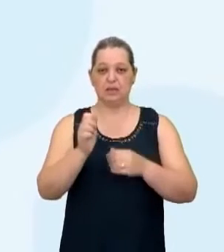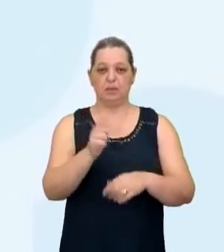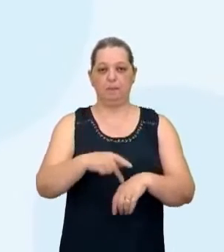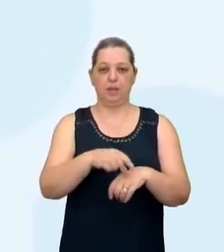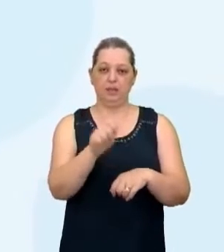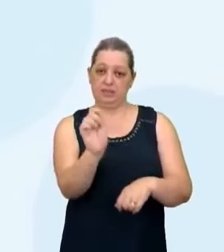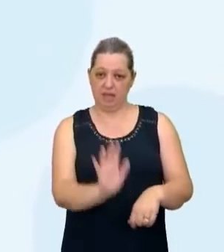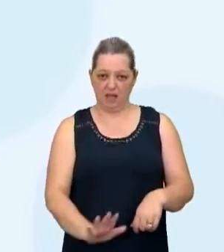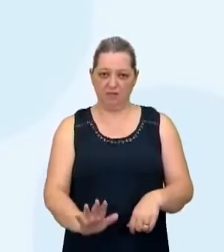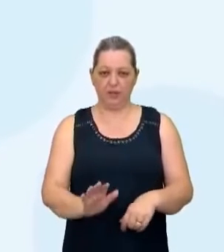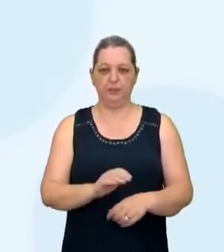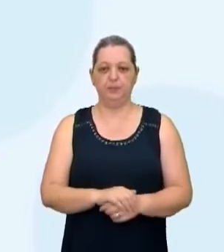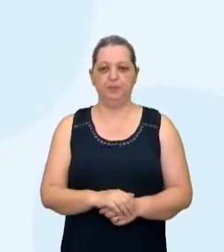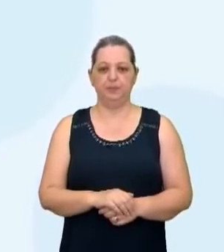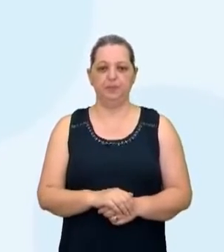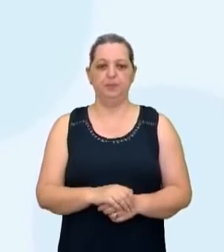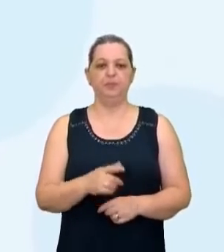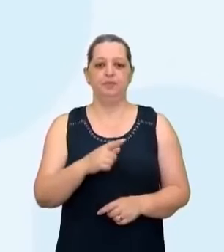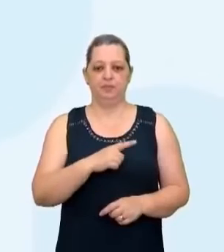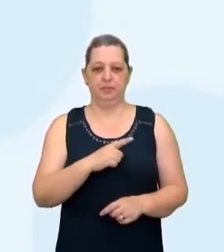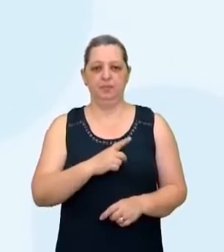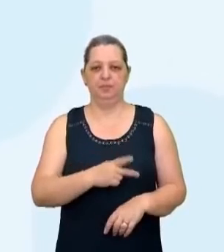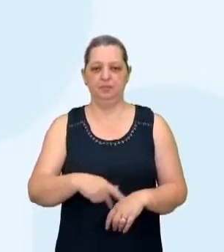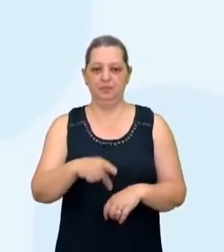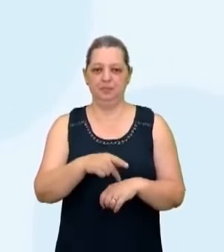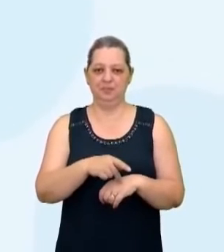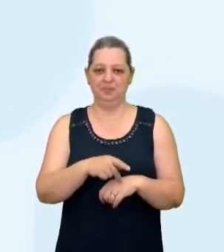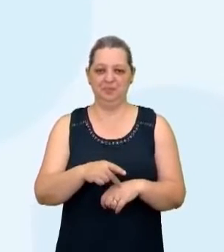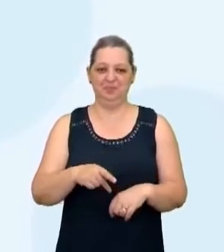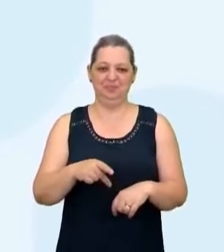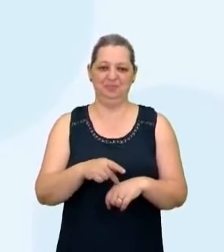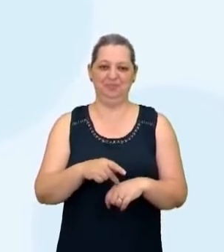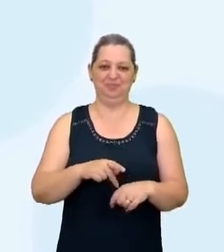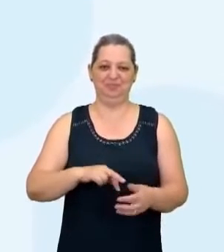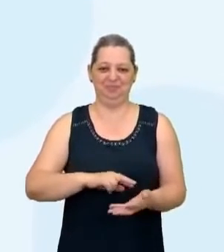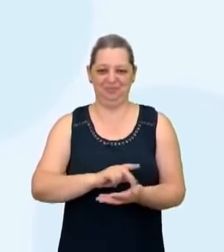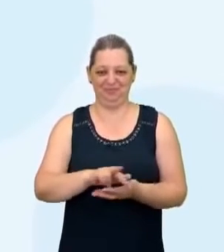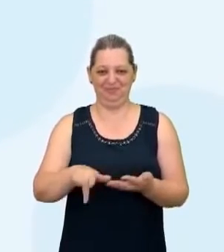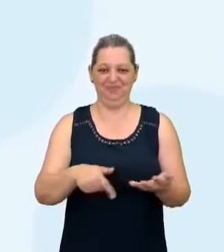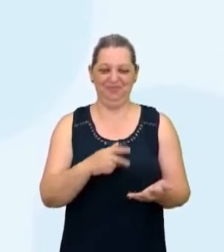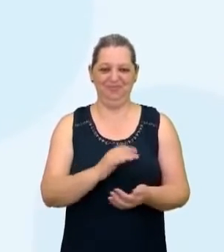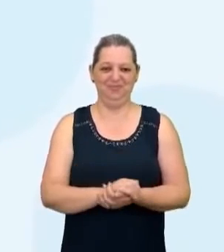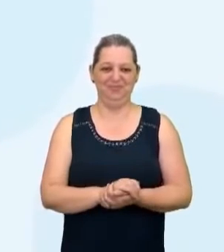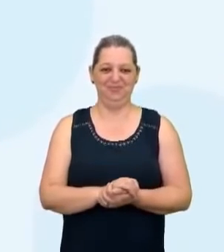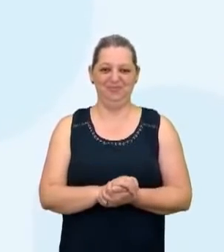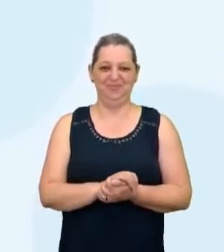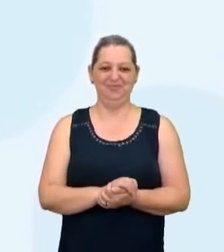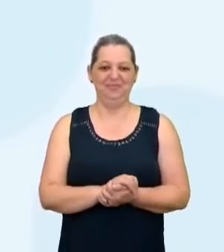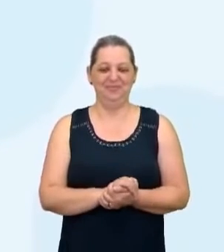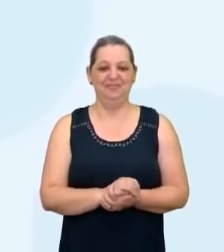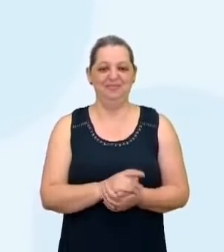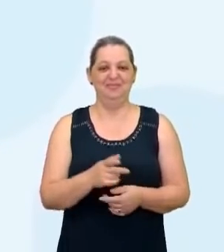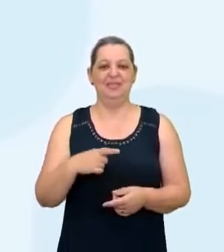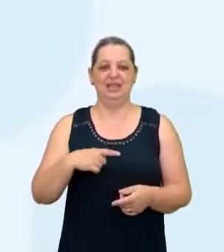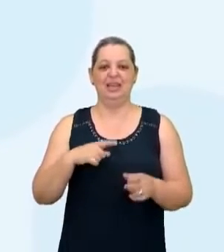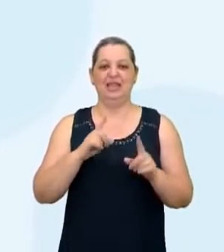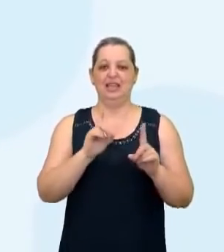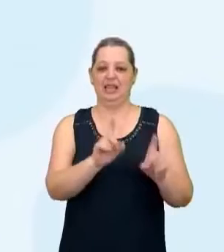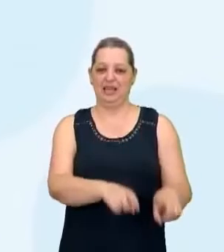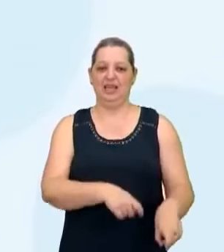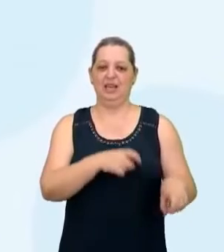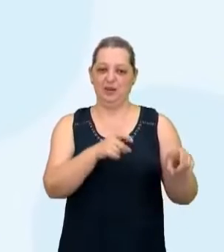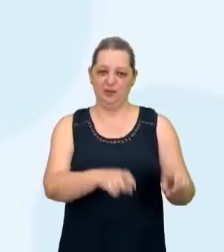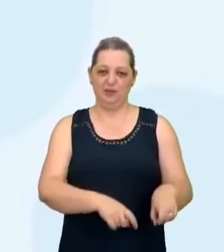os principais segmentos que nós temos aí que o Brasil coopera para o continente africano para alguns países está a agricultura,